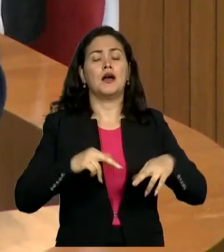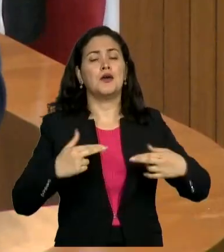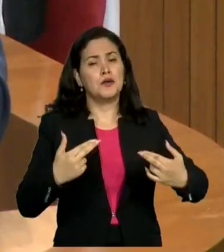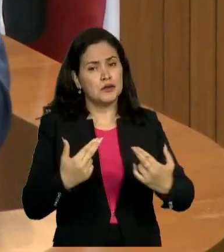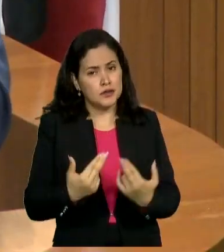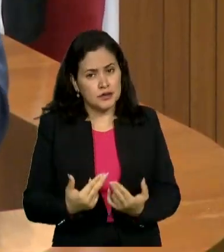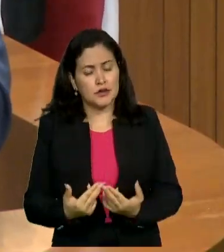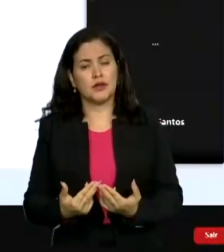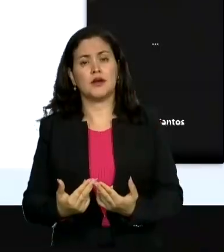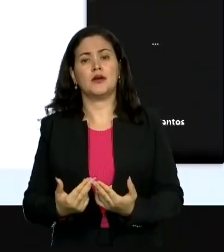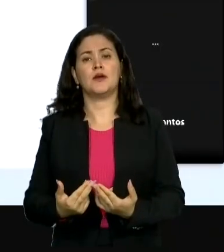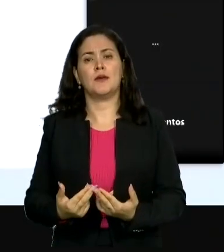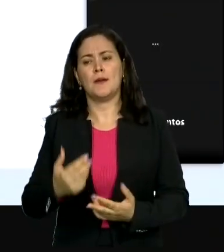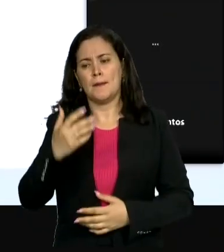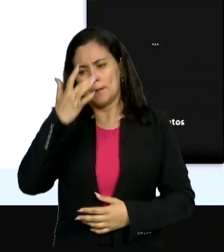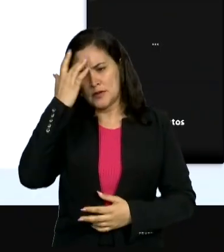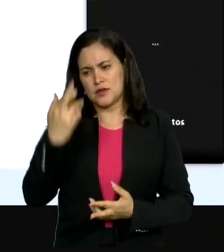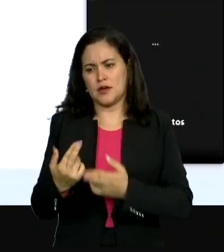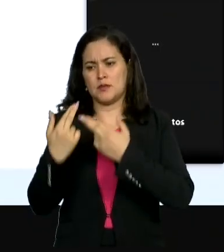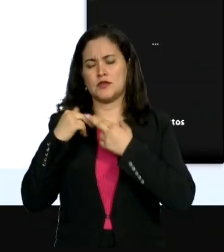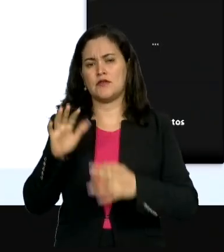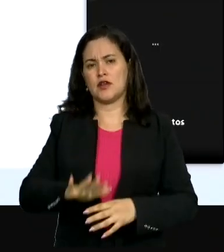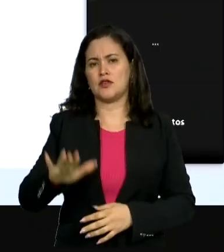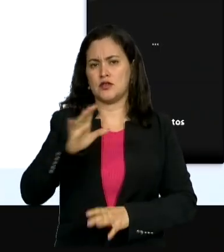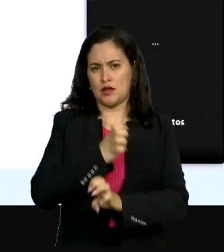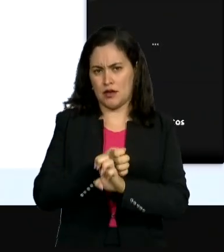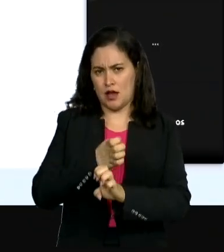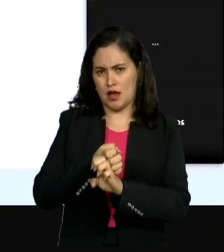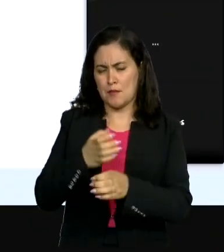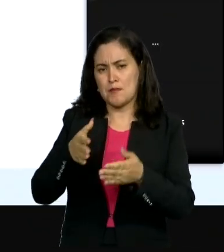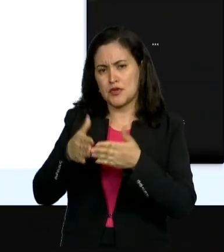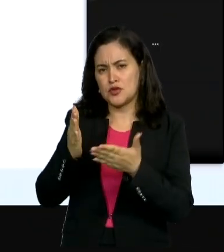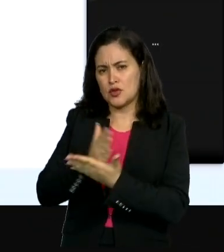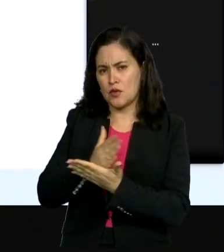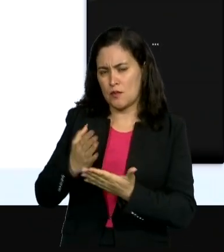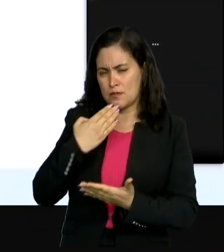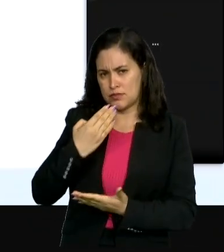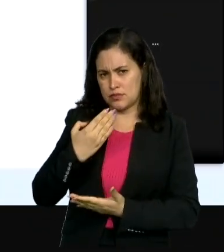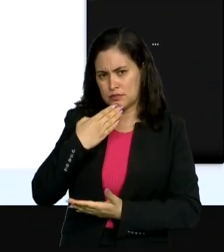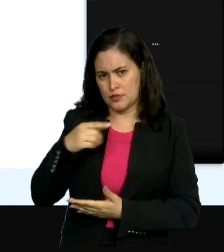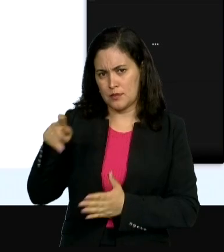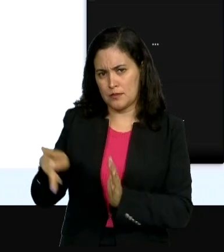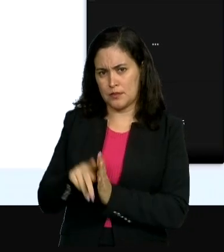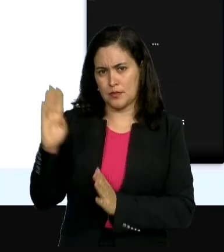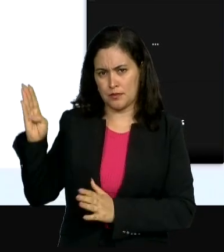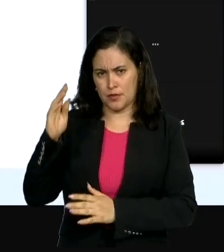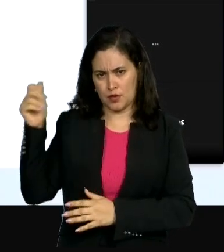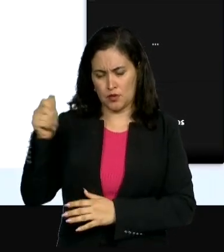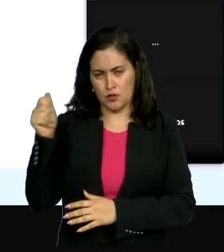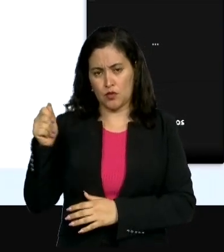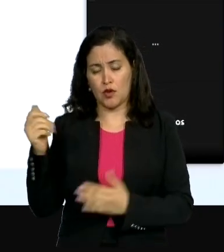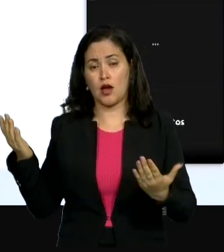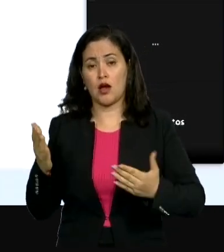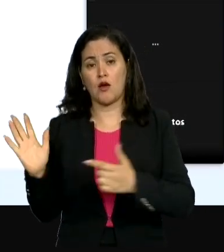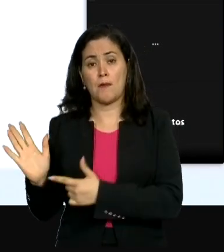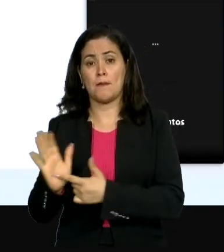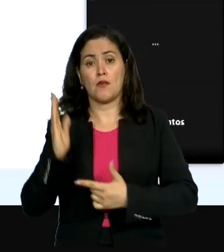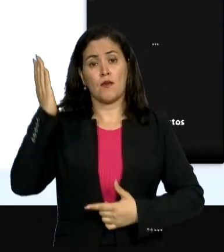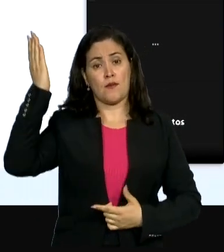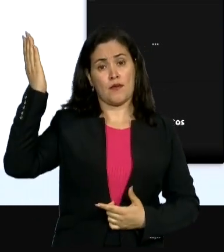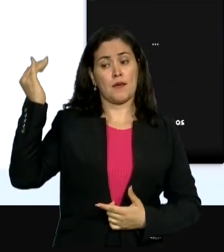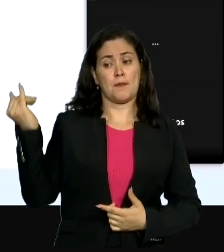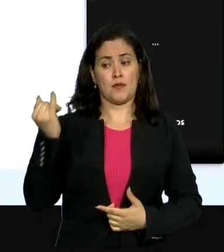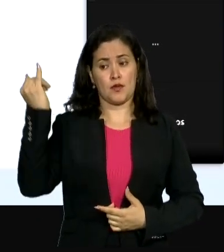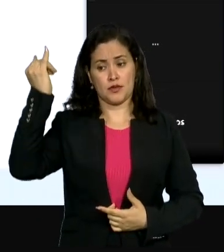para Barra do Corda, e trago aqui uns números importantes. Por exemplo, deputado Cláudio Cunha, a expectativa